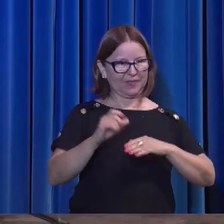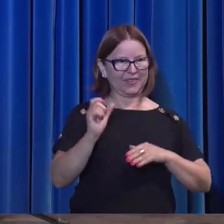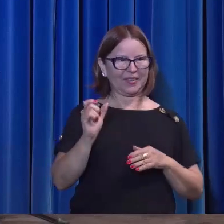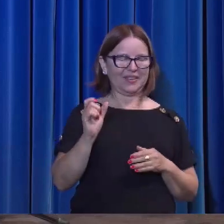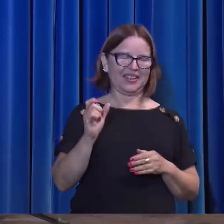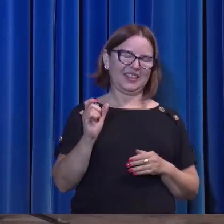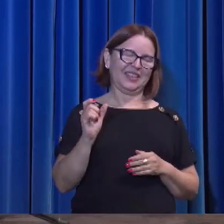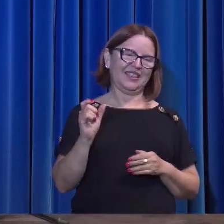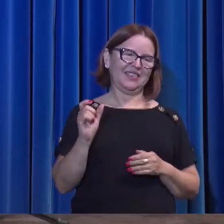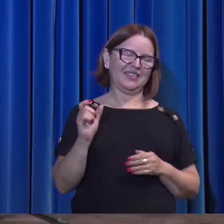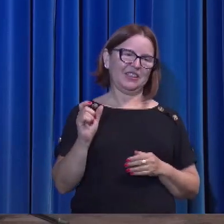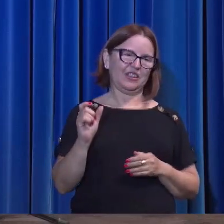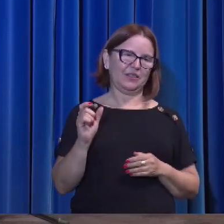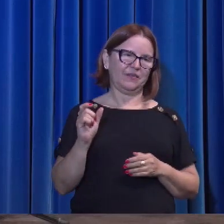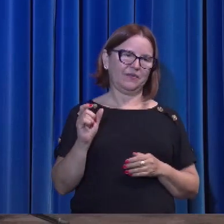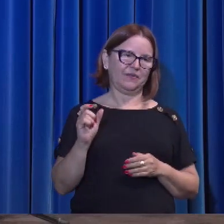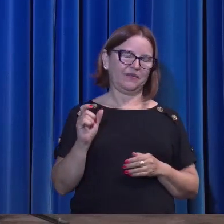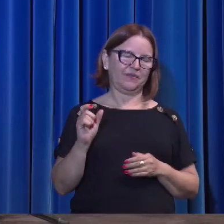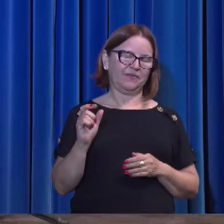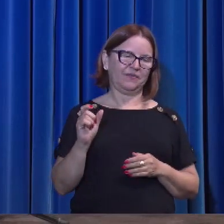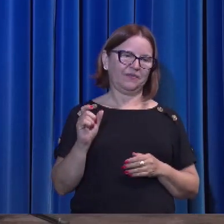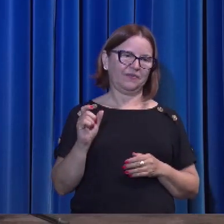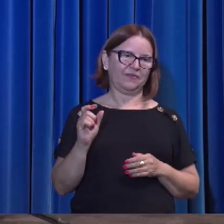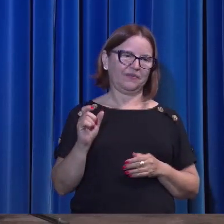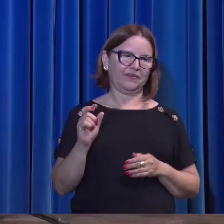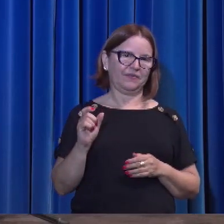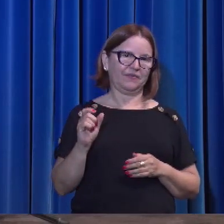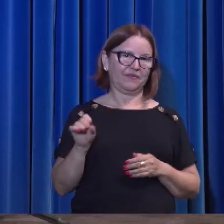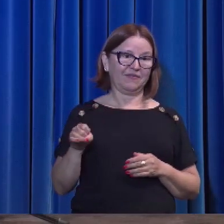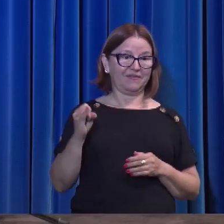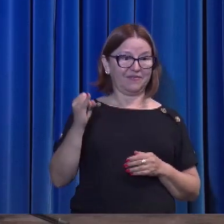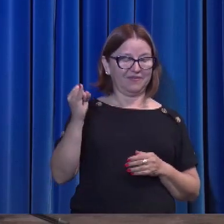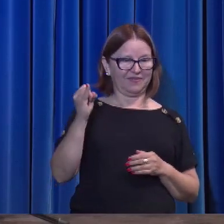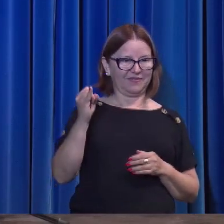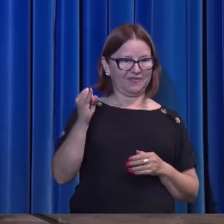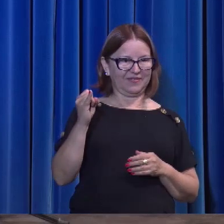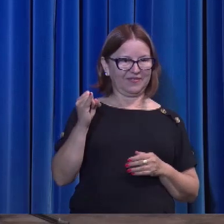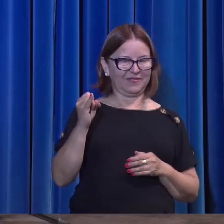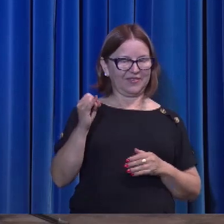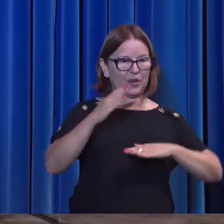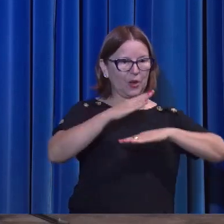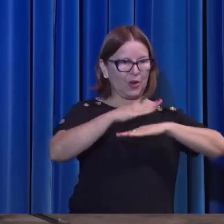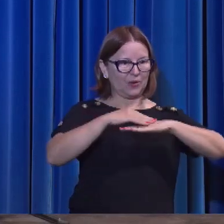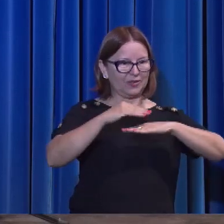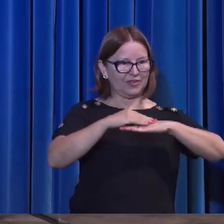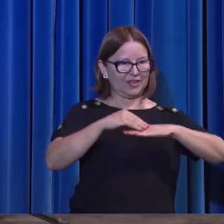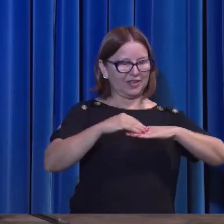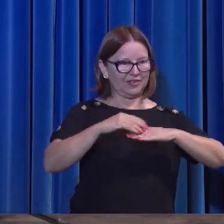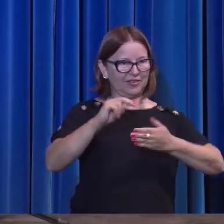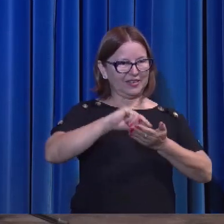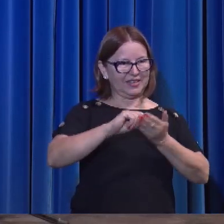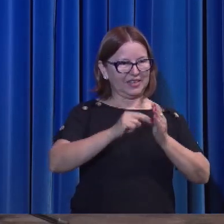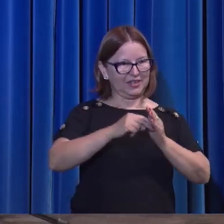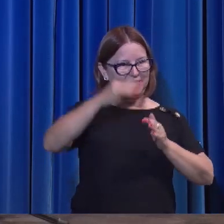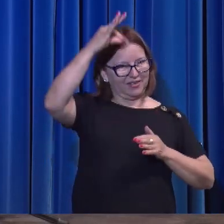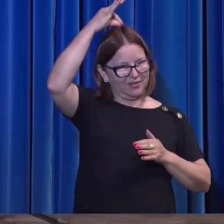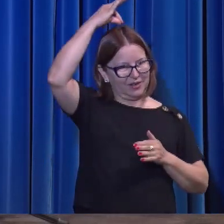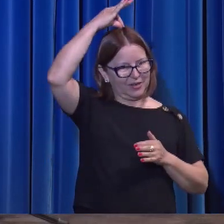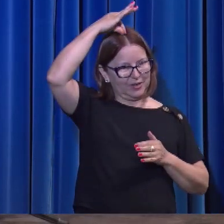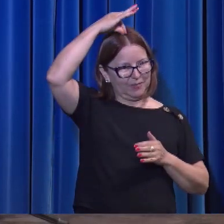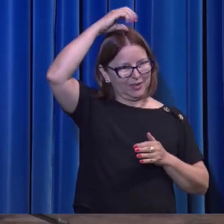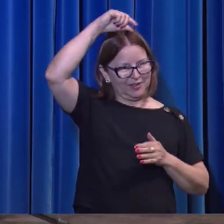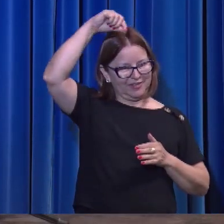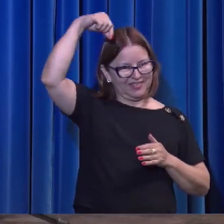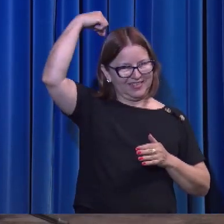aqui é a palavra-chave. O consolador que na verdade é paracletos.